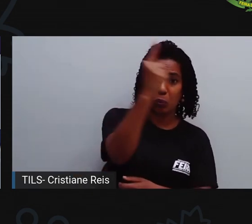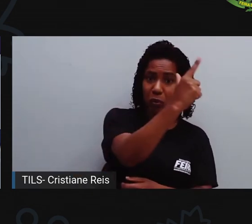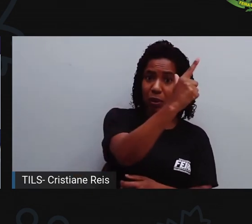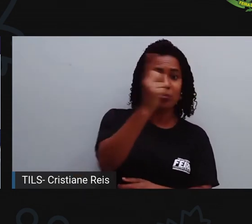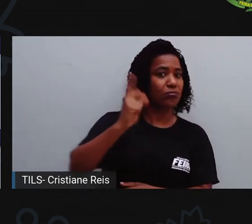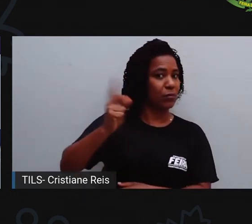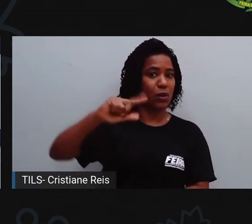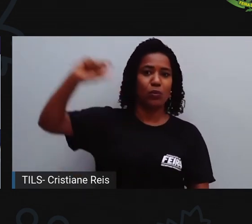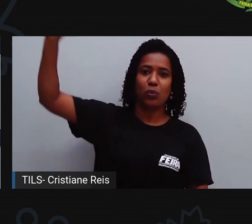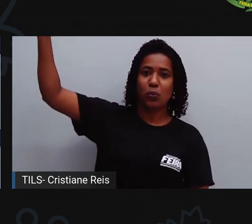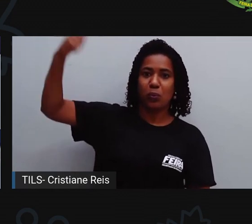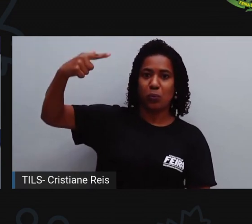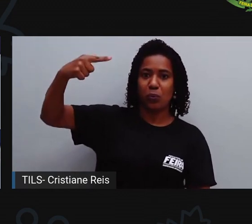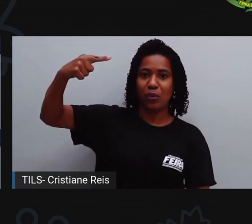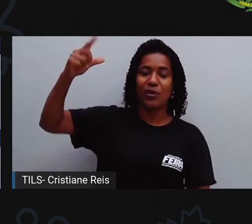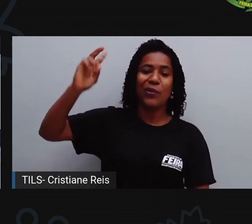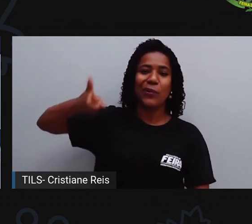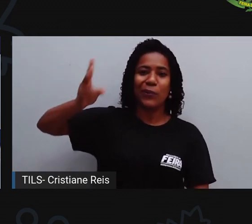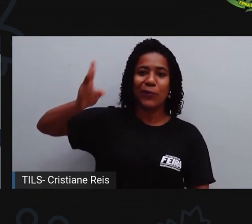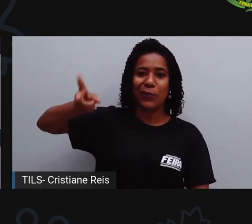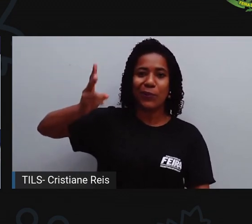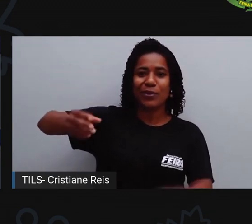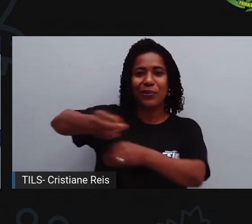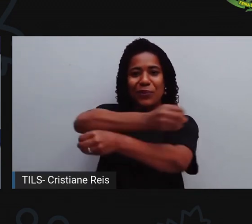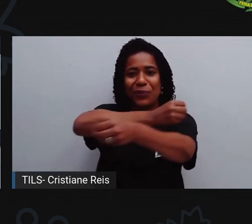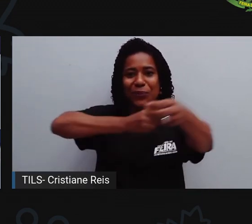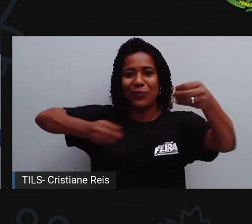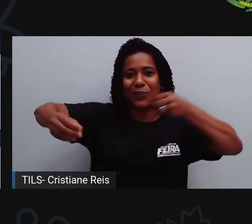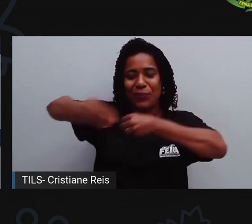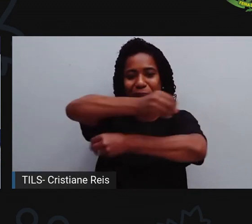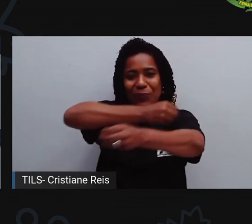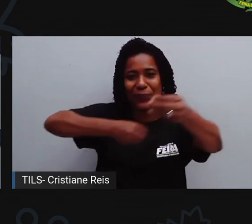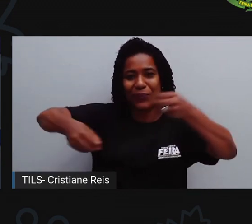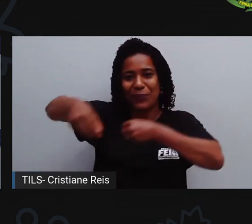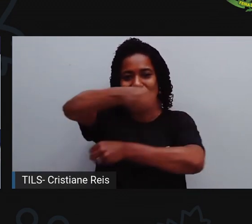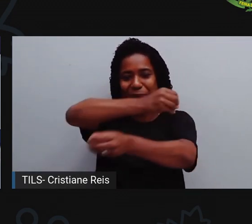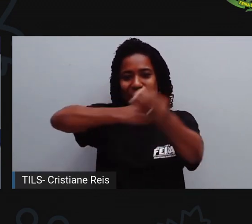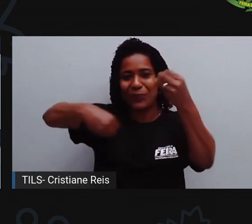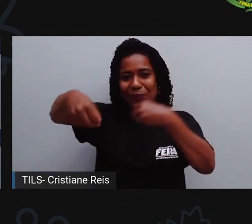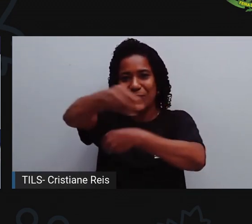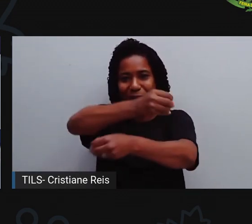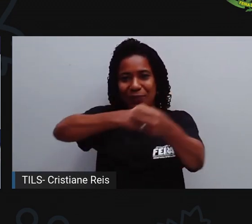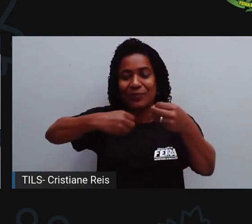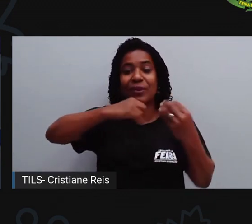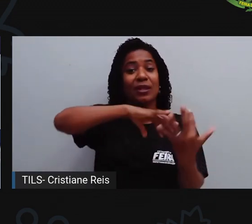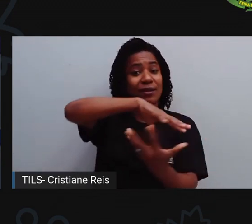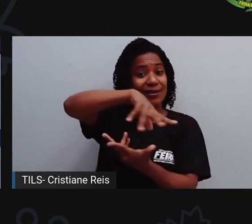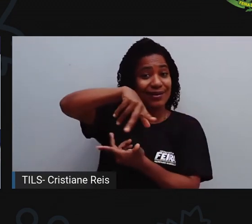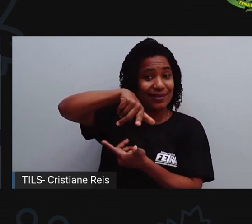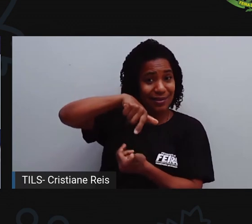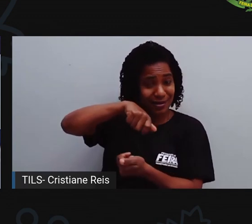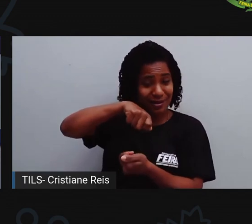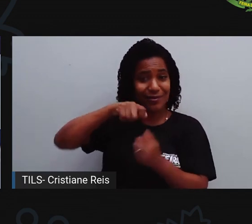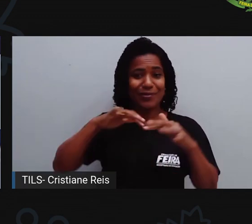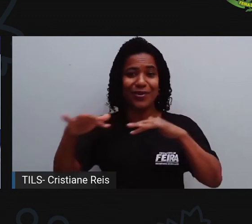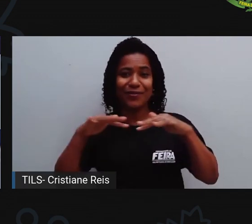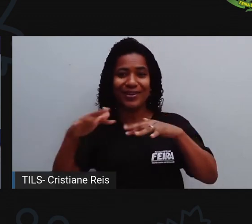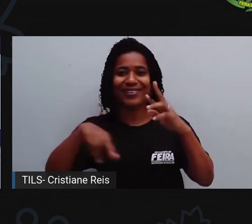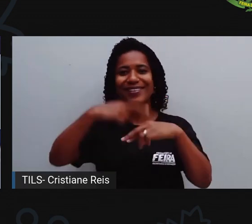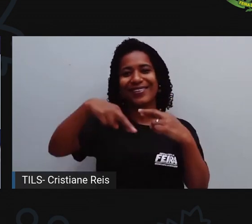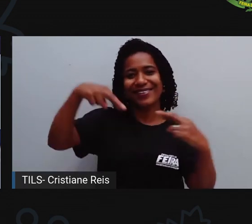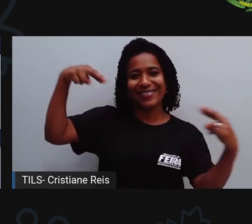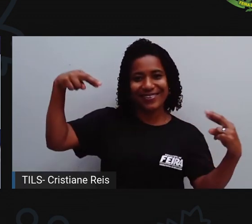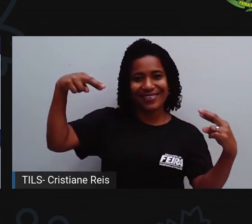movimenta são os sonetos, né? Que se movimenta, nesse caso, aí são os sonetos. Onde a Terra faz dois movimentos, translação,